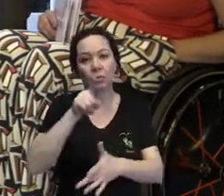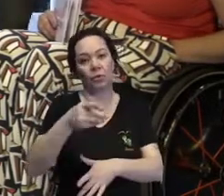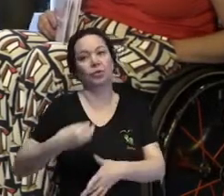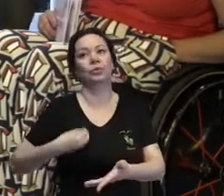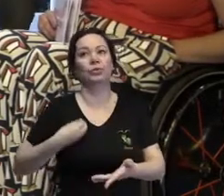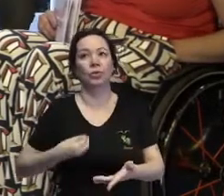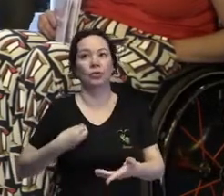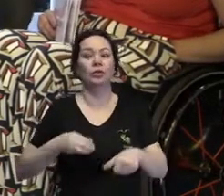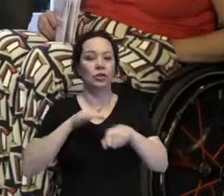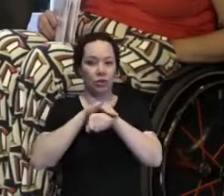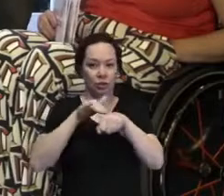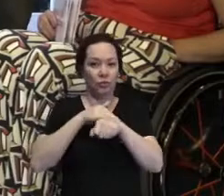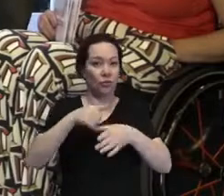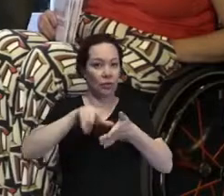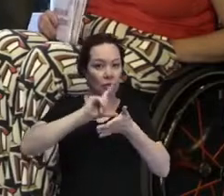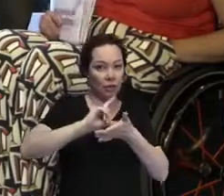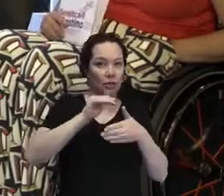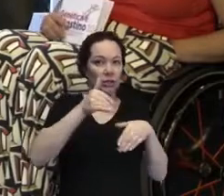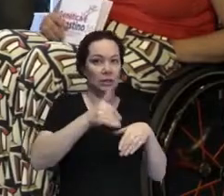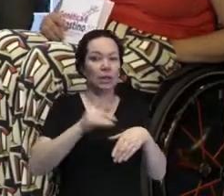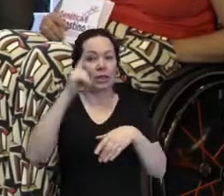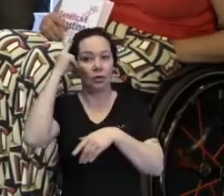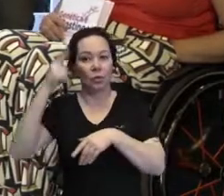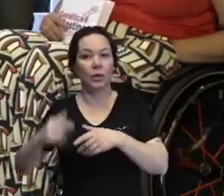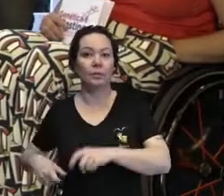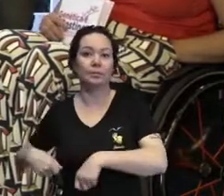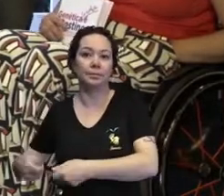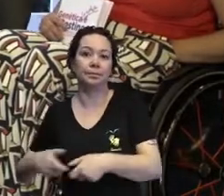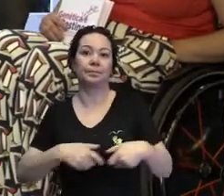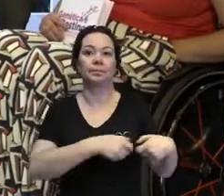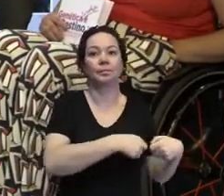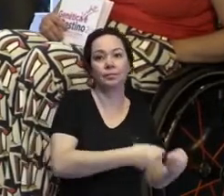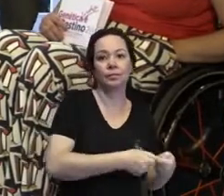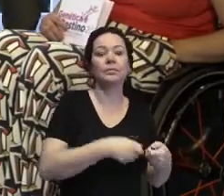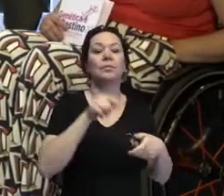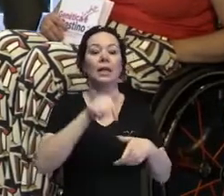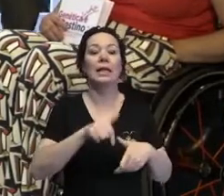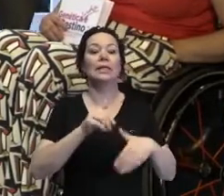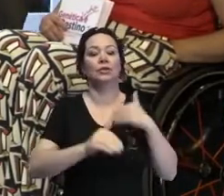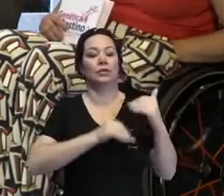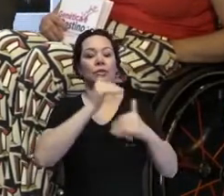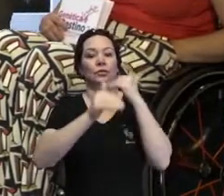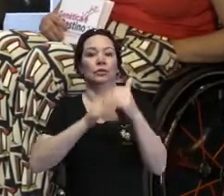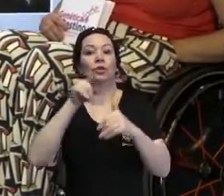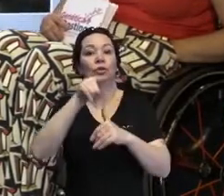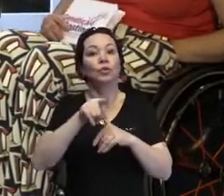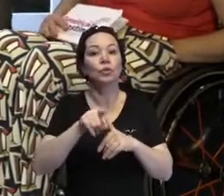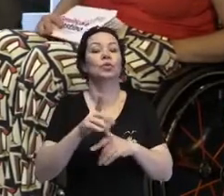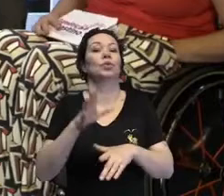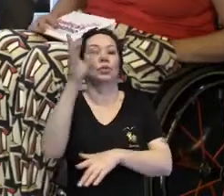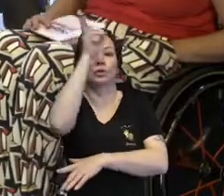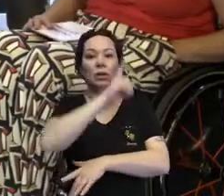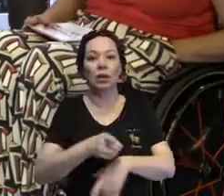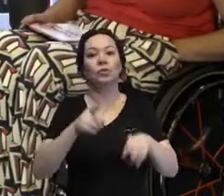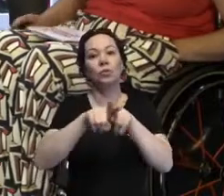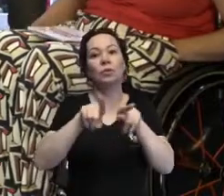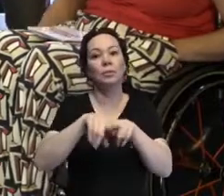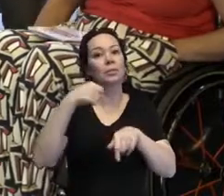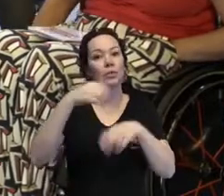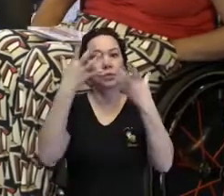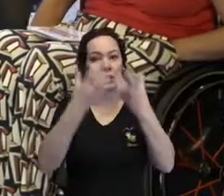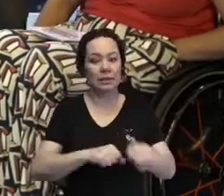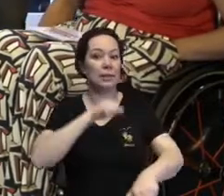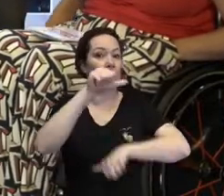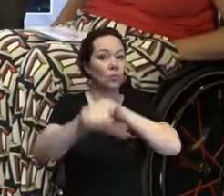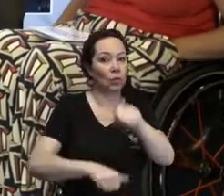bastidores com a Tabata, né, e esse processo de você se tornar uma pessoa com deficiência também vem acompanhado de muita aceitação de mudança de